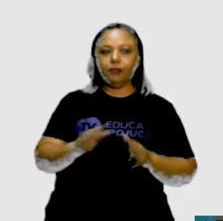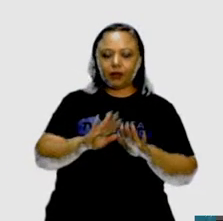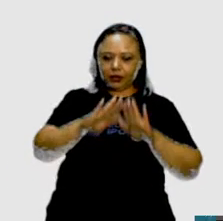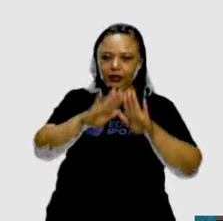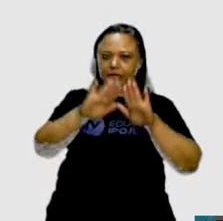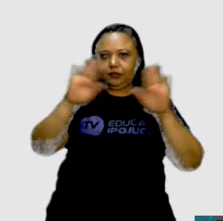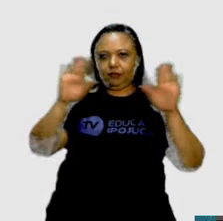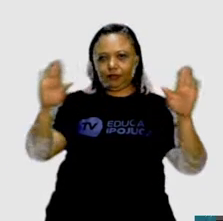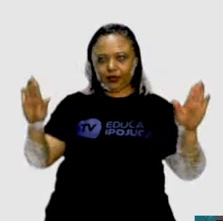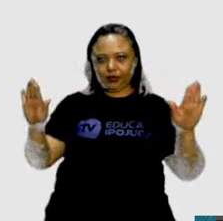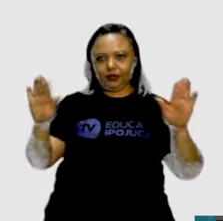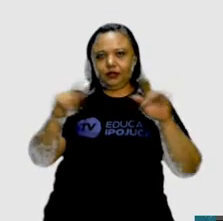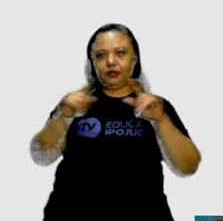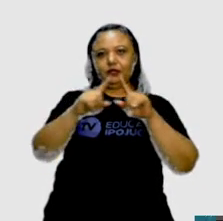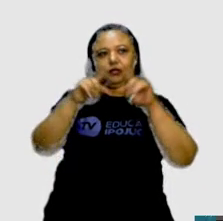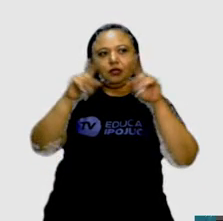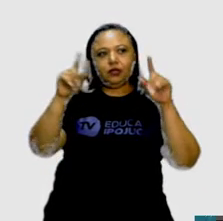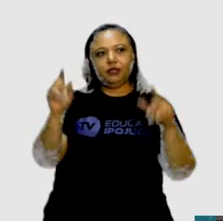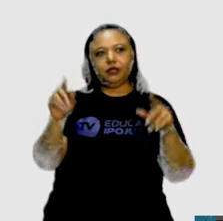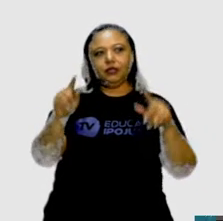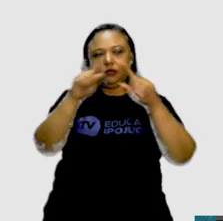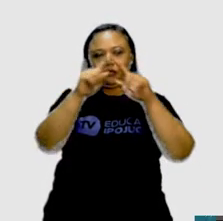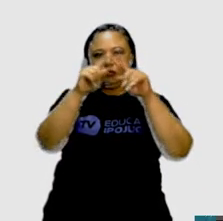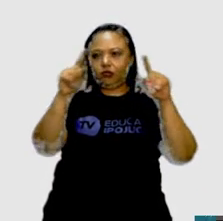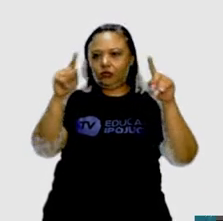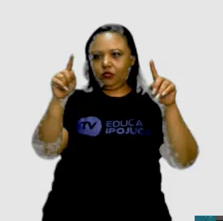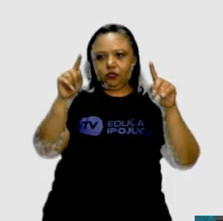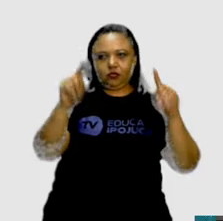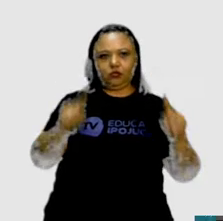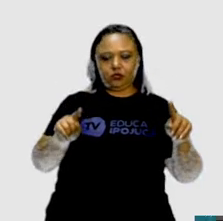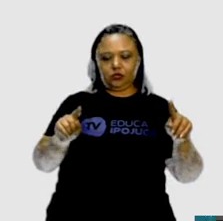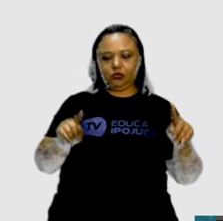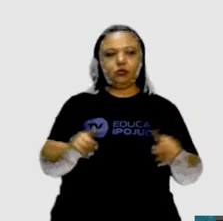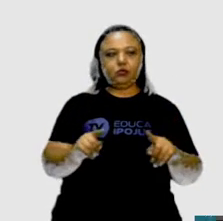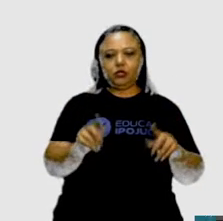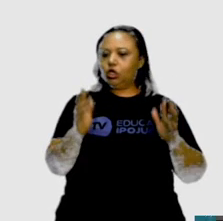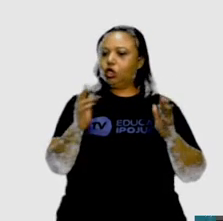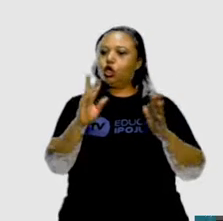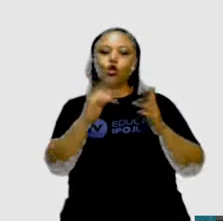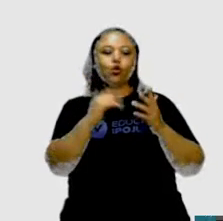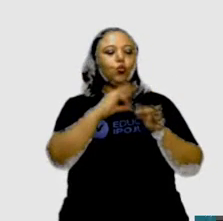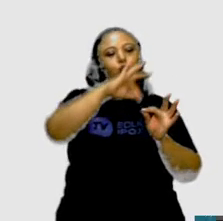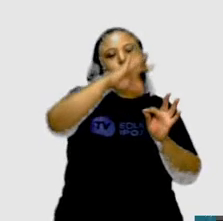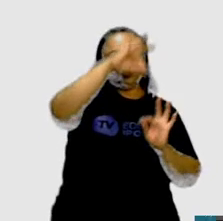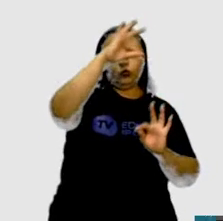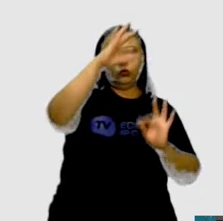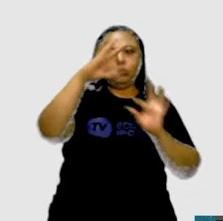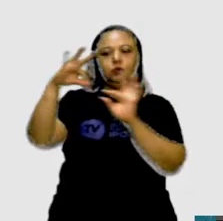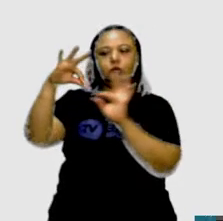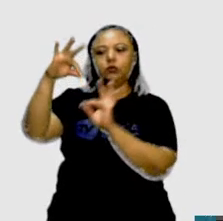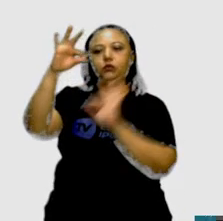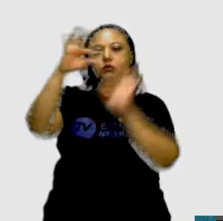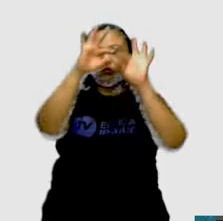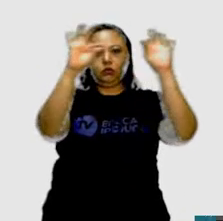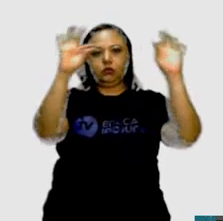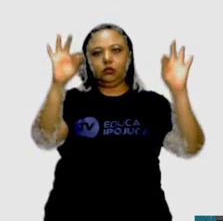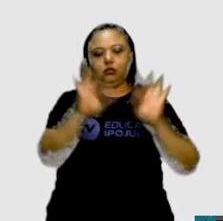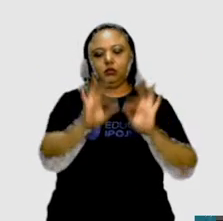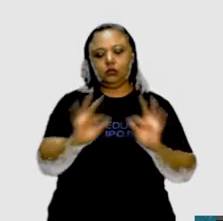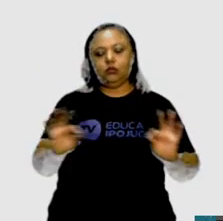planas, são regulares, existe uma proporção aqui entre esses lados, parece